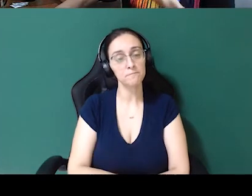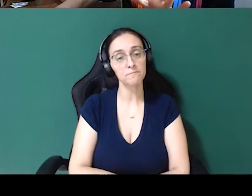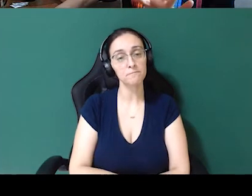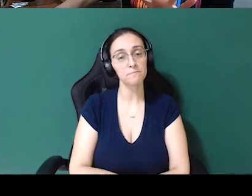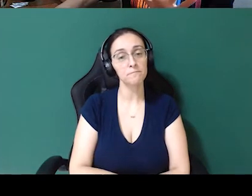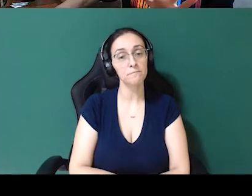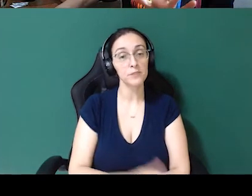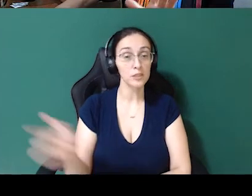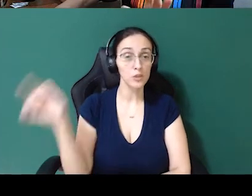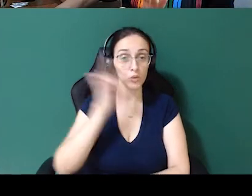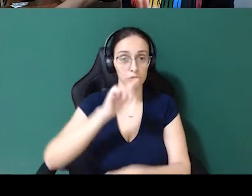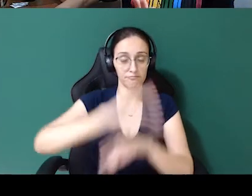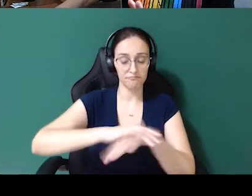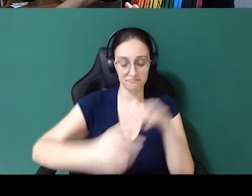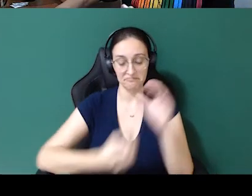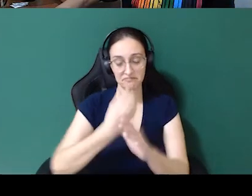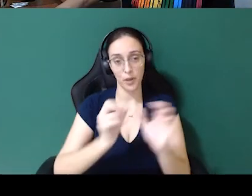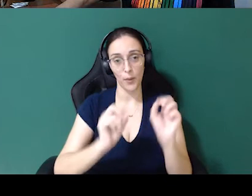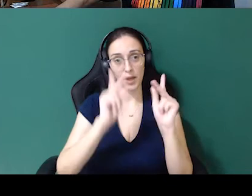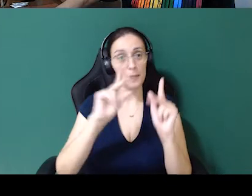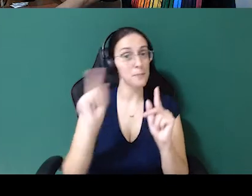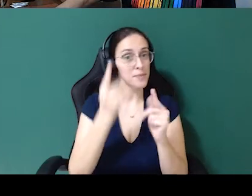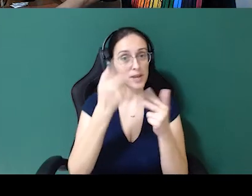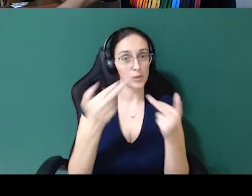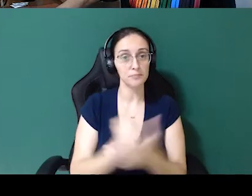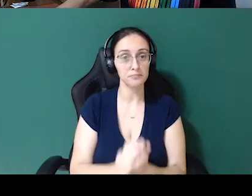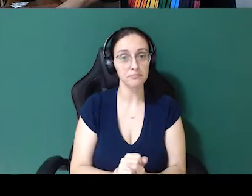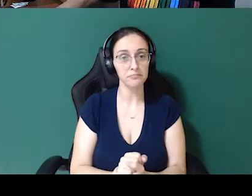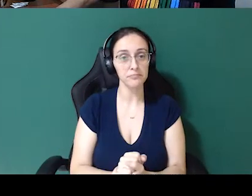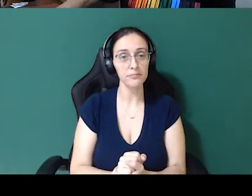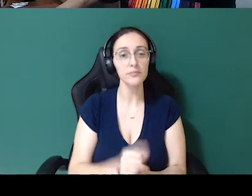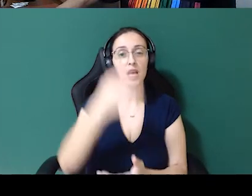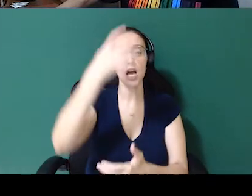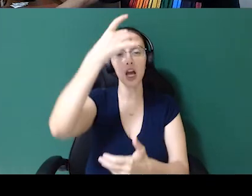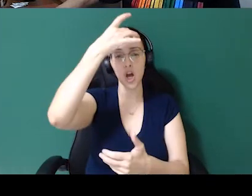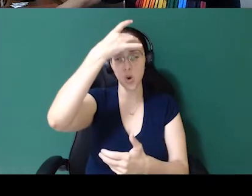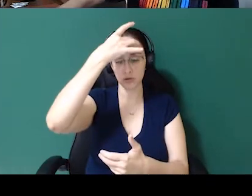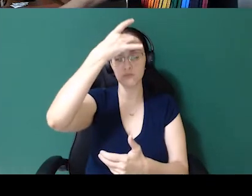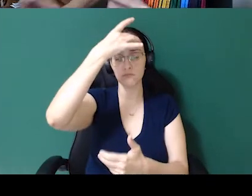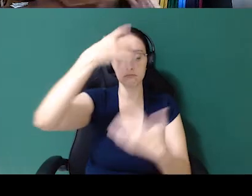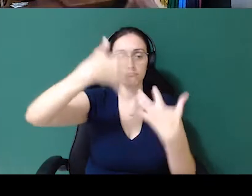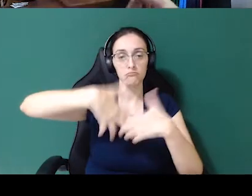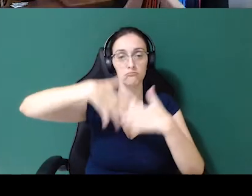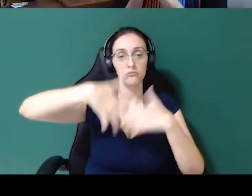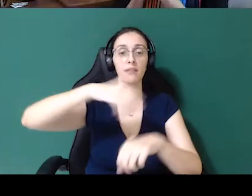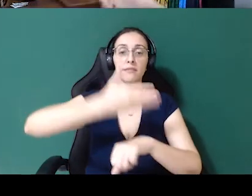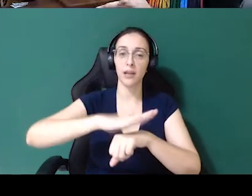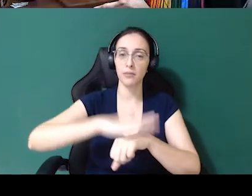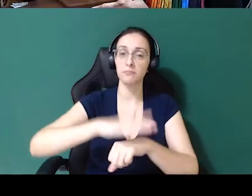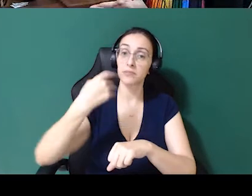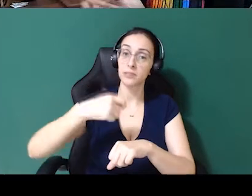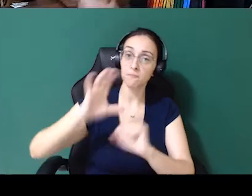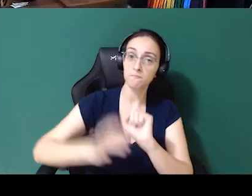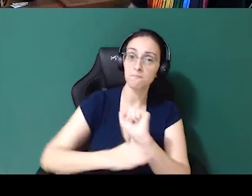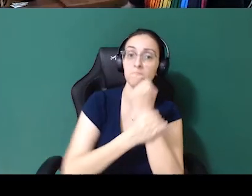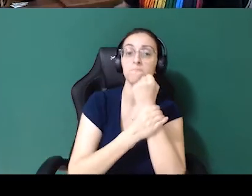Então, conseguimos criar o comitê. Primeiro passo. Conscientização e treinamentos. A gente precisa garantir